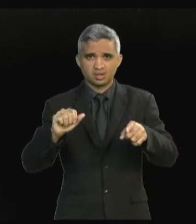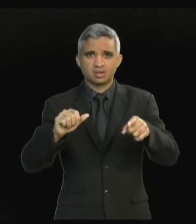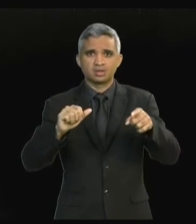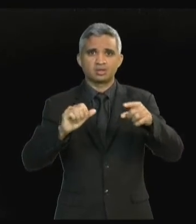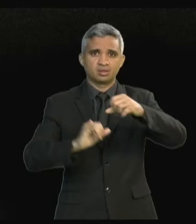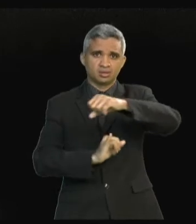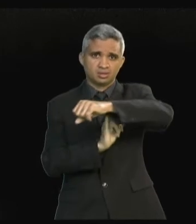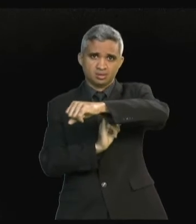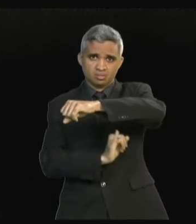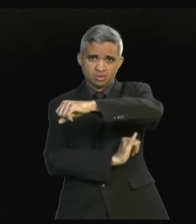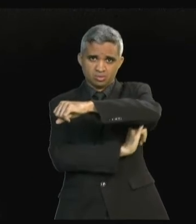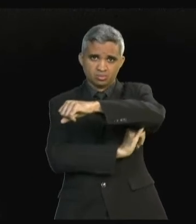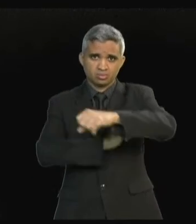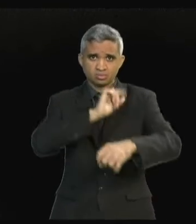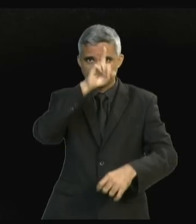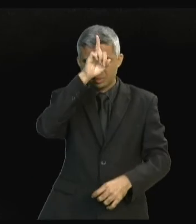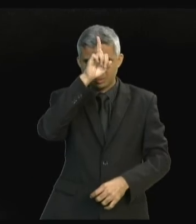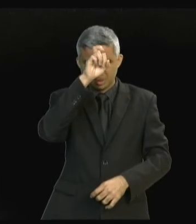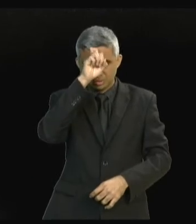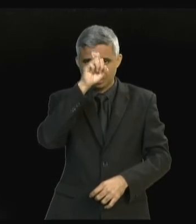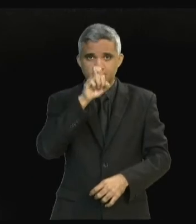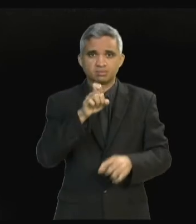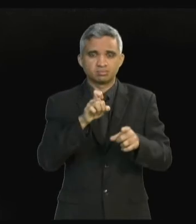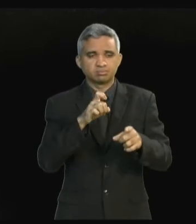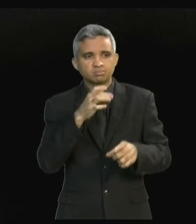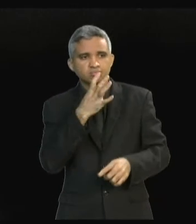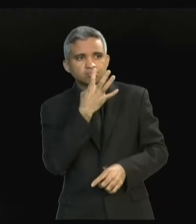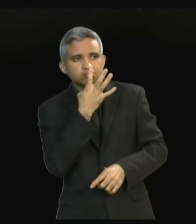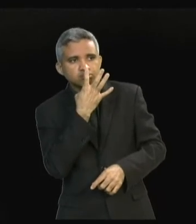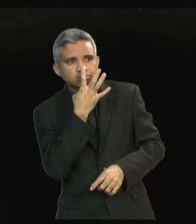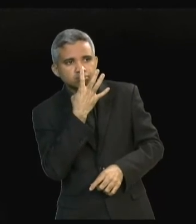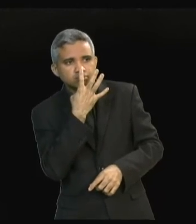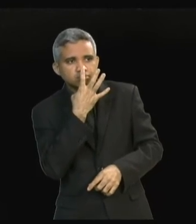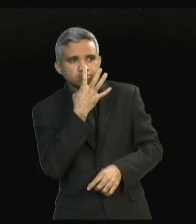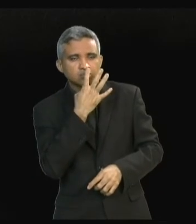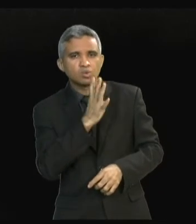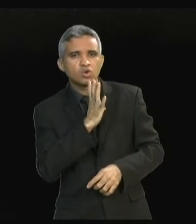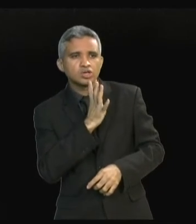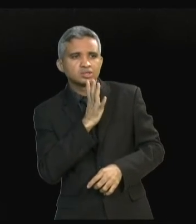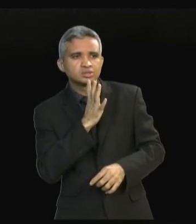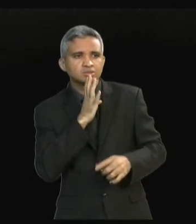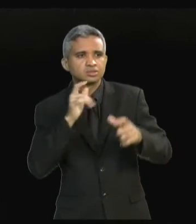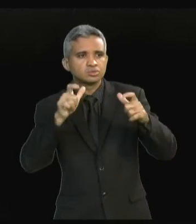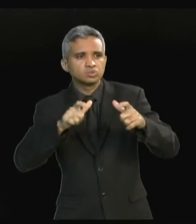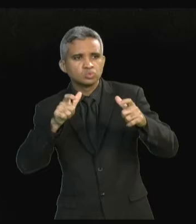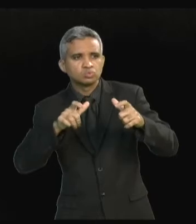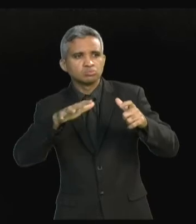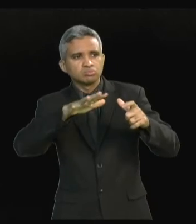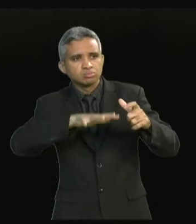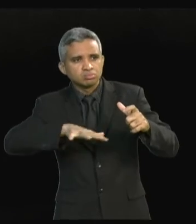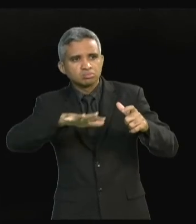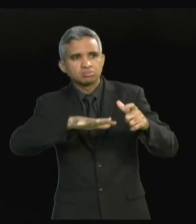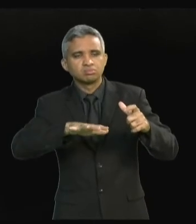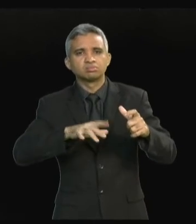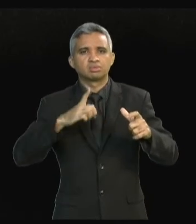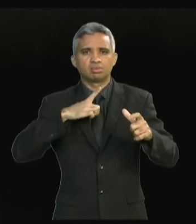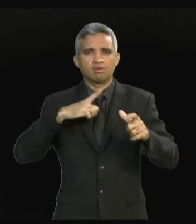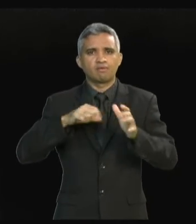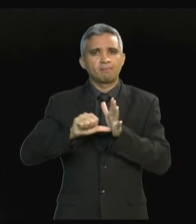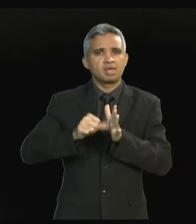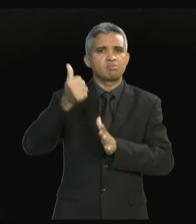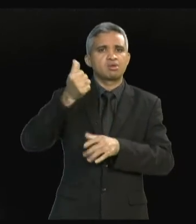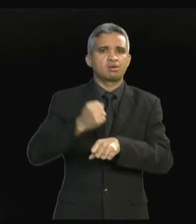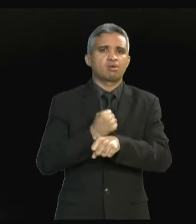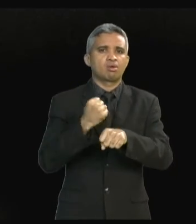nós fomos conhecer as novas instalações, um hospital que recebeu a sua primeira reforma no governo Flávio Dino